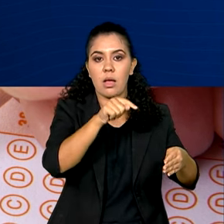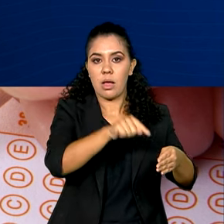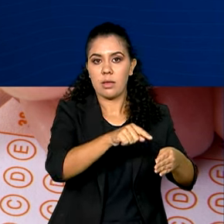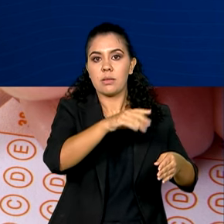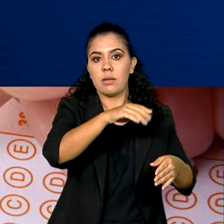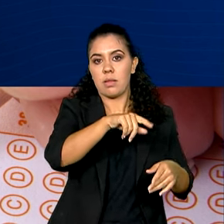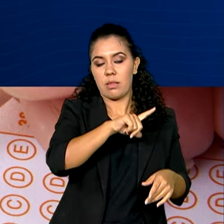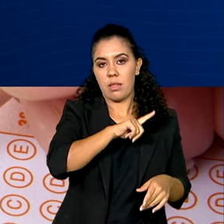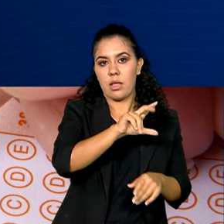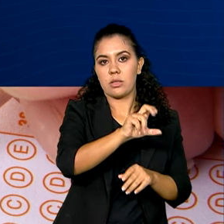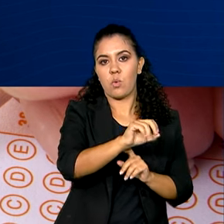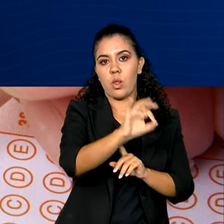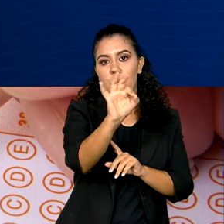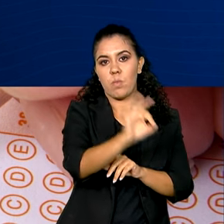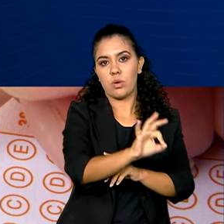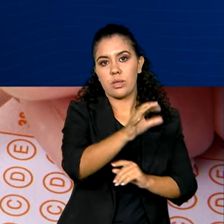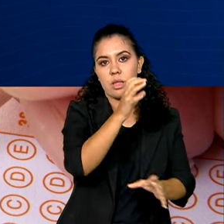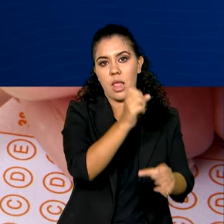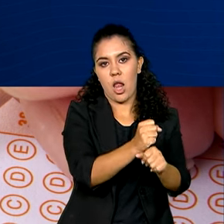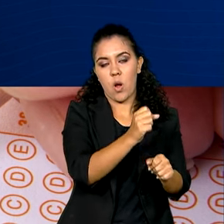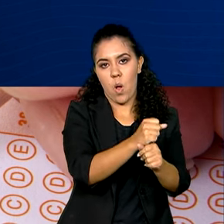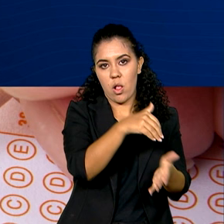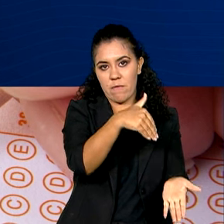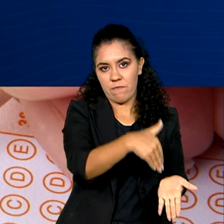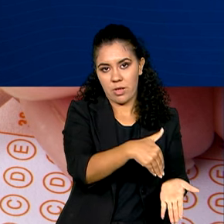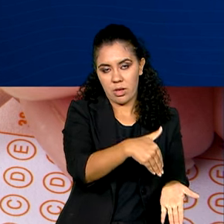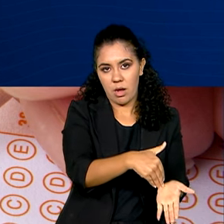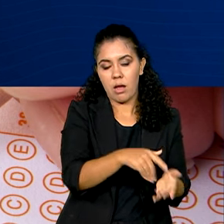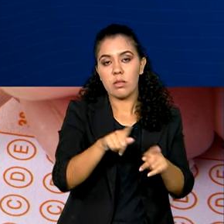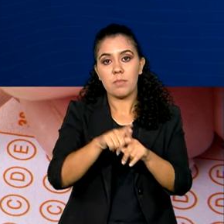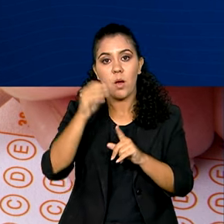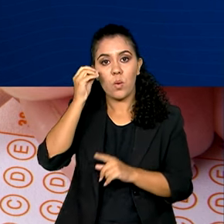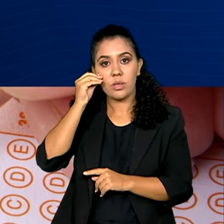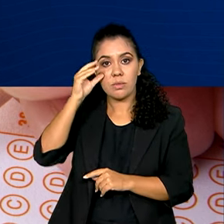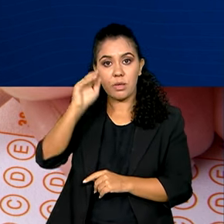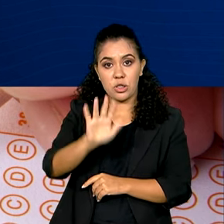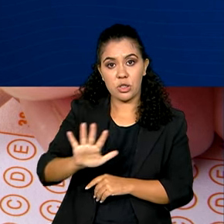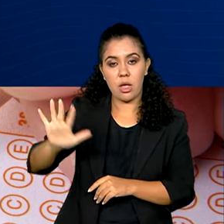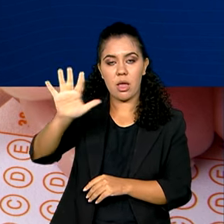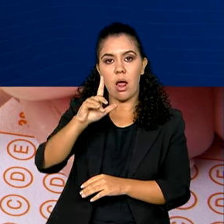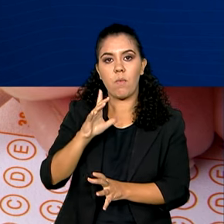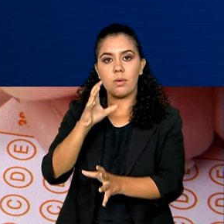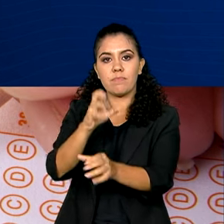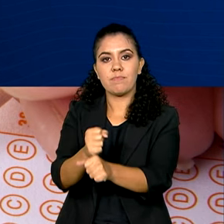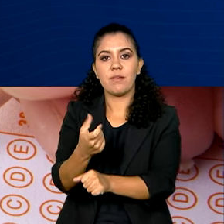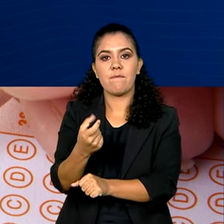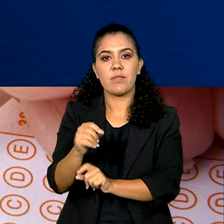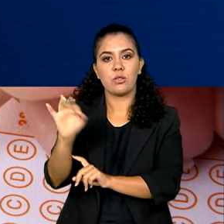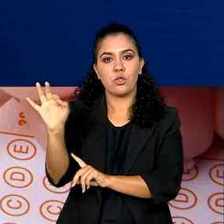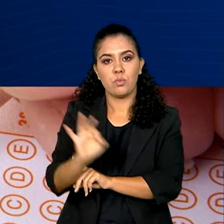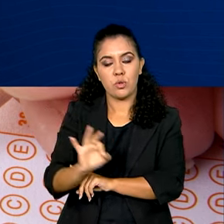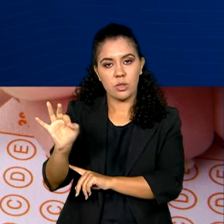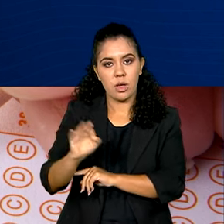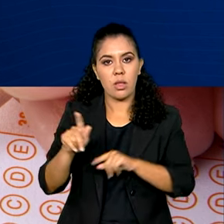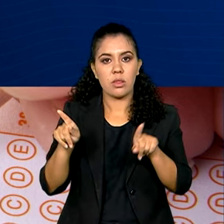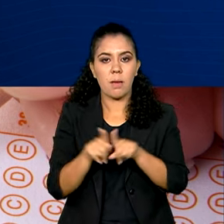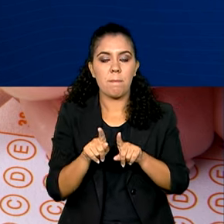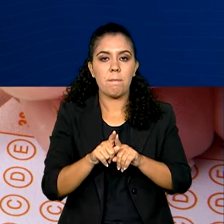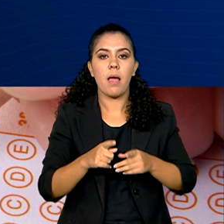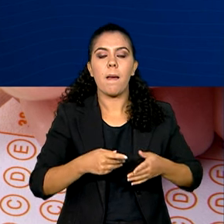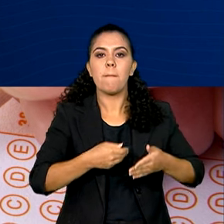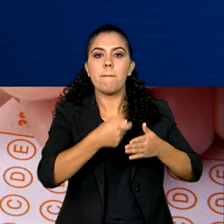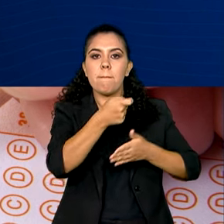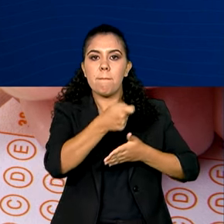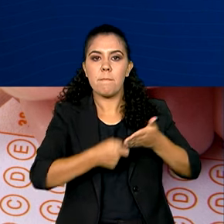50% da nota final. Conhecimento geral vai valer 20%. Prova discursiva,